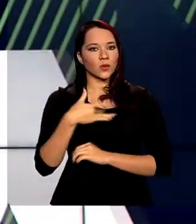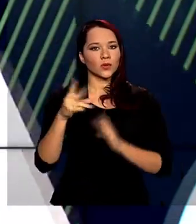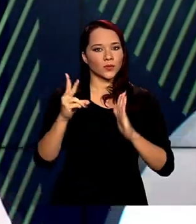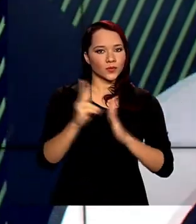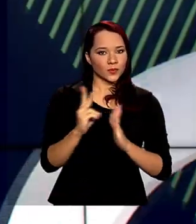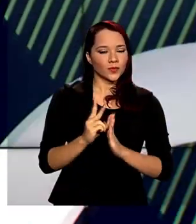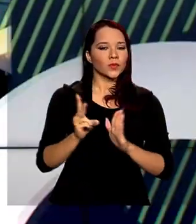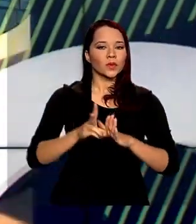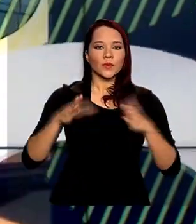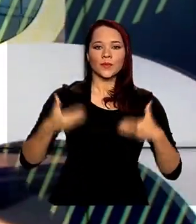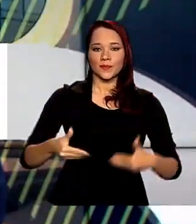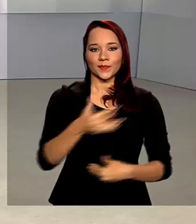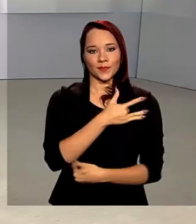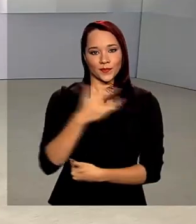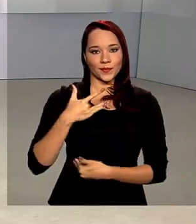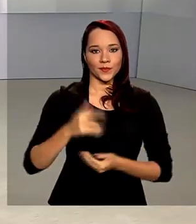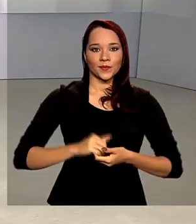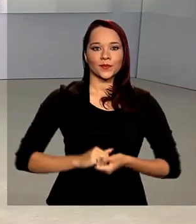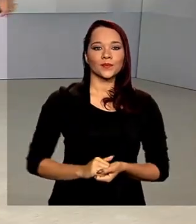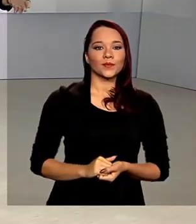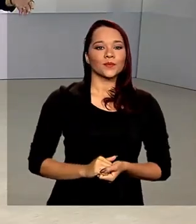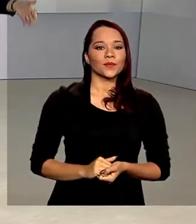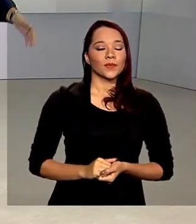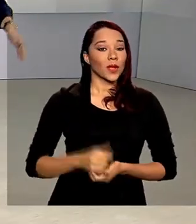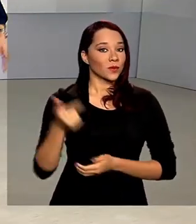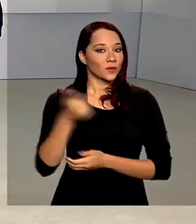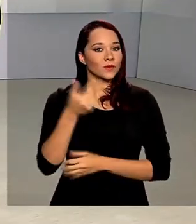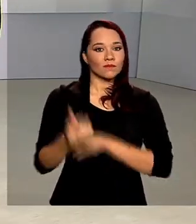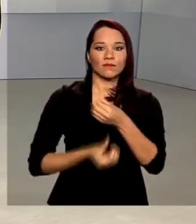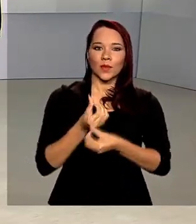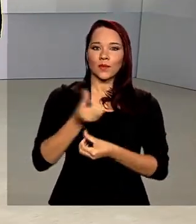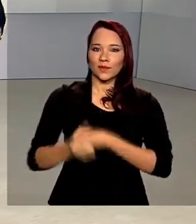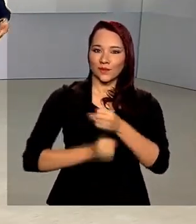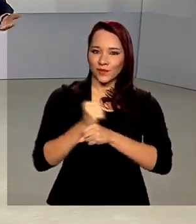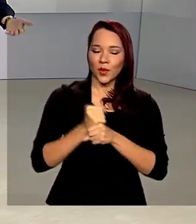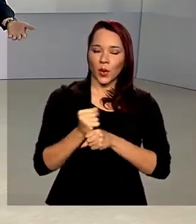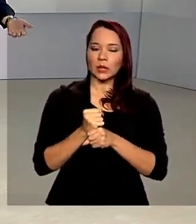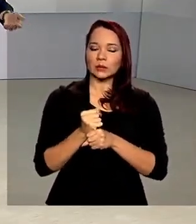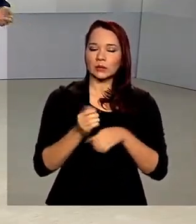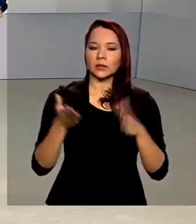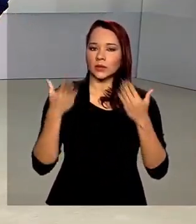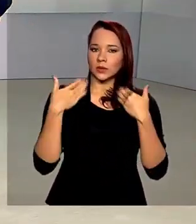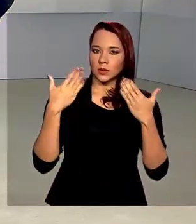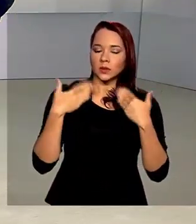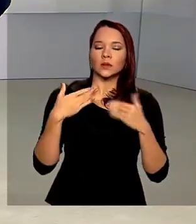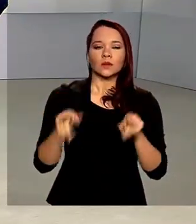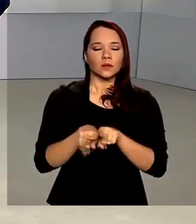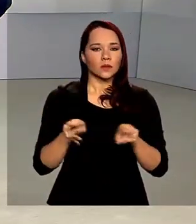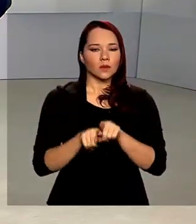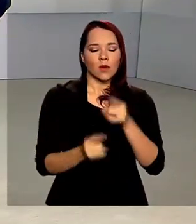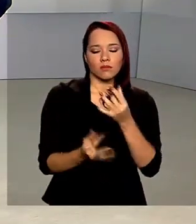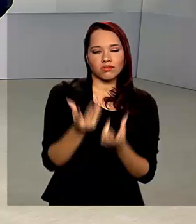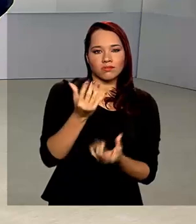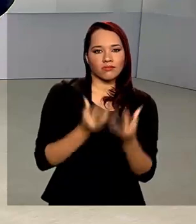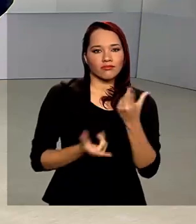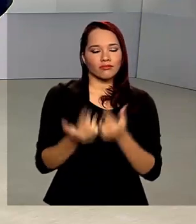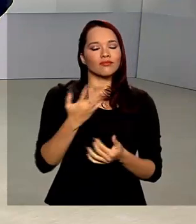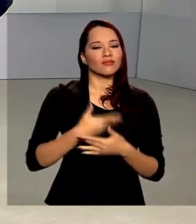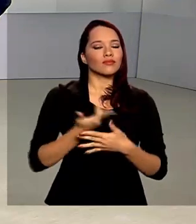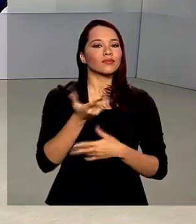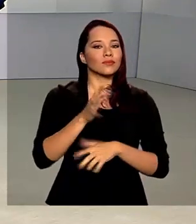do Ministério da Saúde. É no segundo semestre do ano que o clima esquenta e as queimadas na Amazônia se